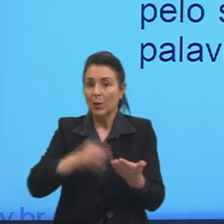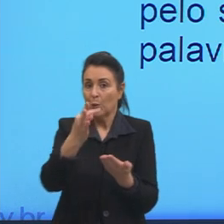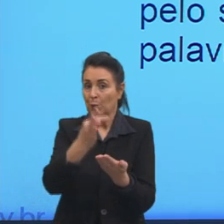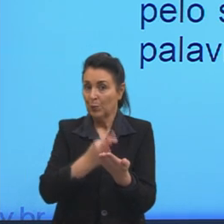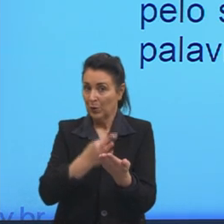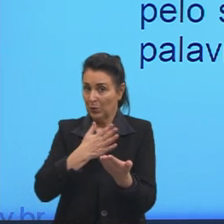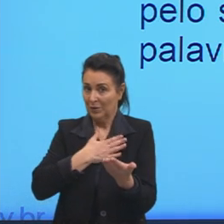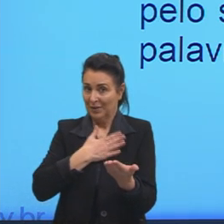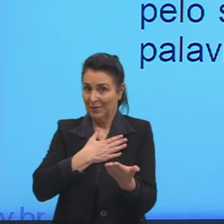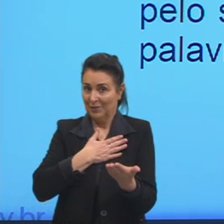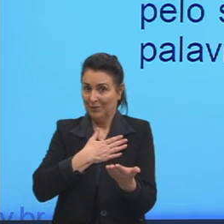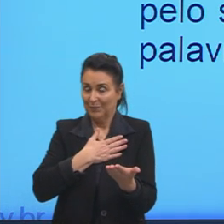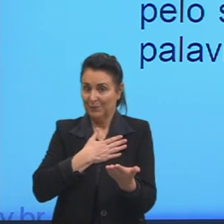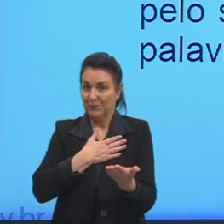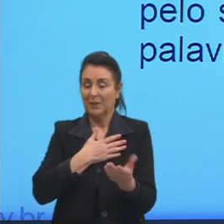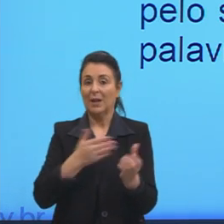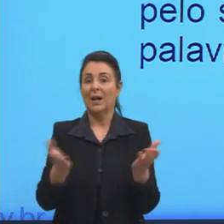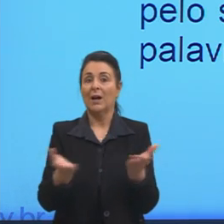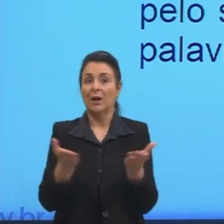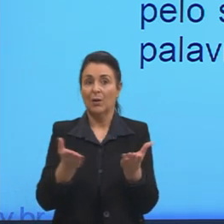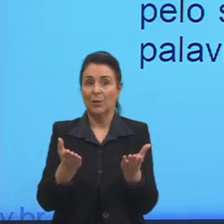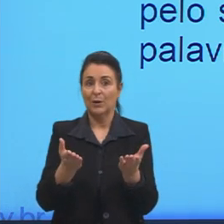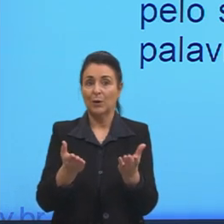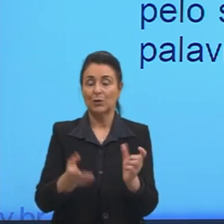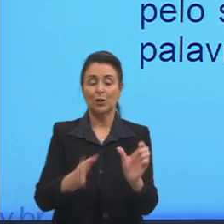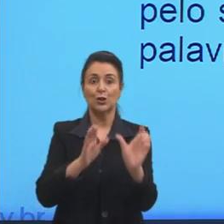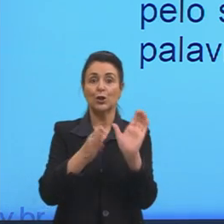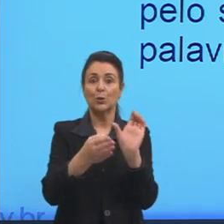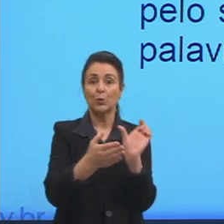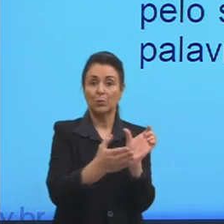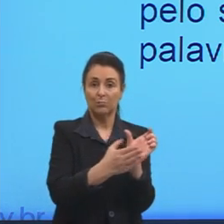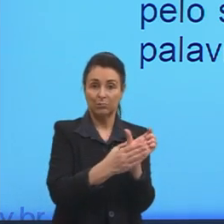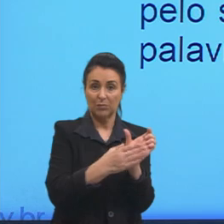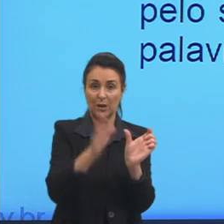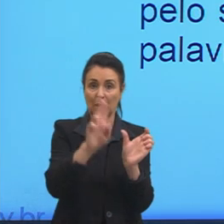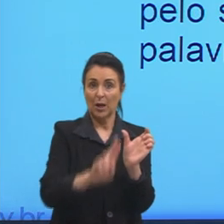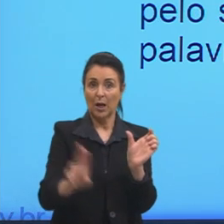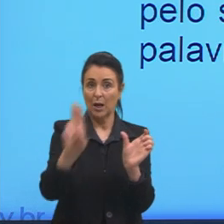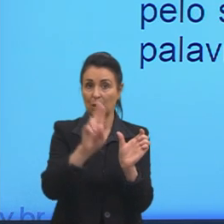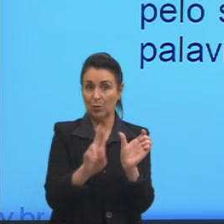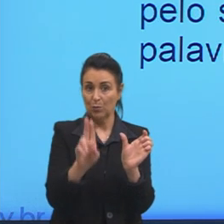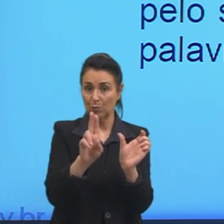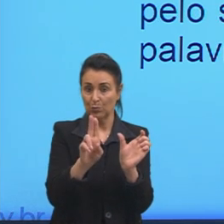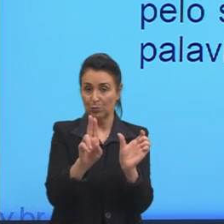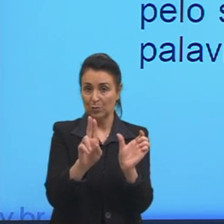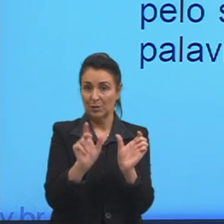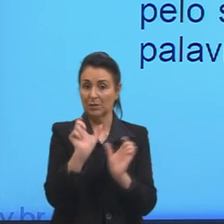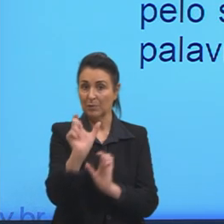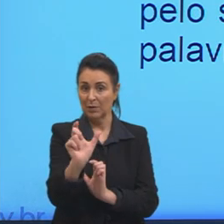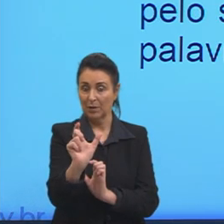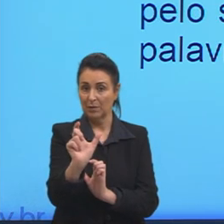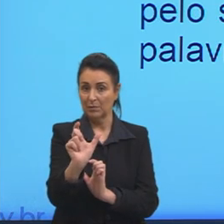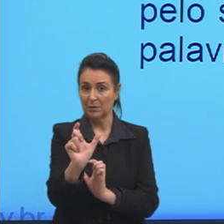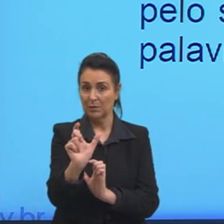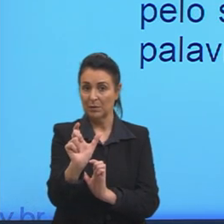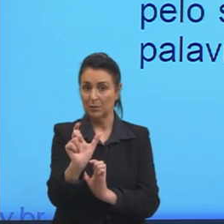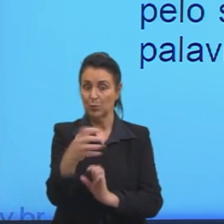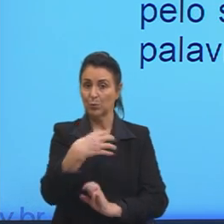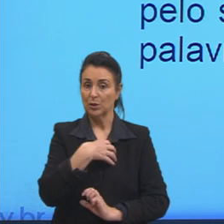ele representa o emprego de palavras e expressões em seu sentido próprio literal